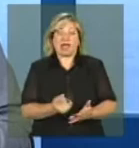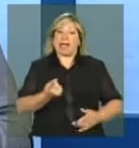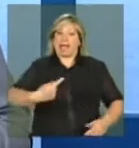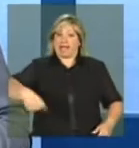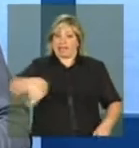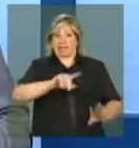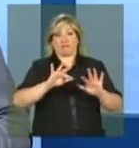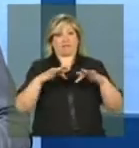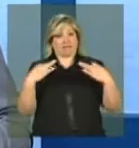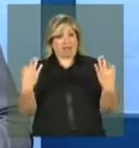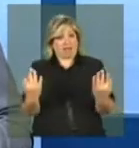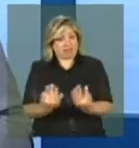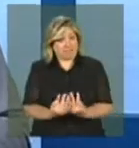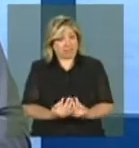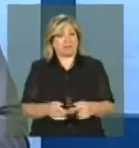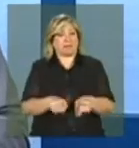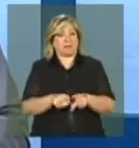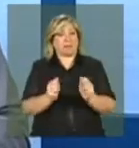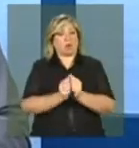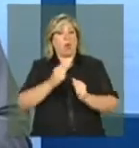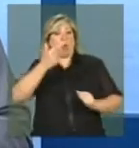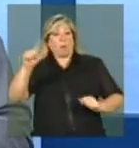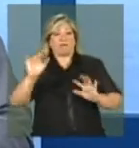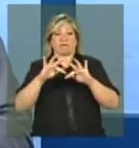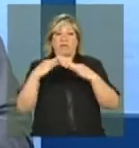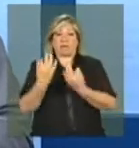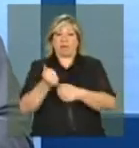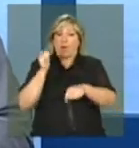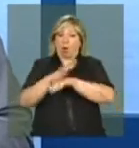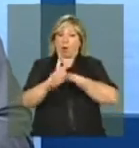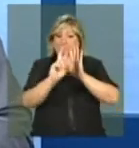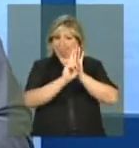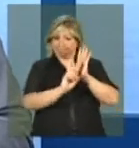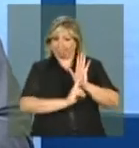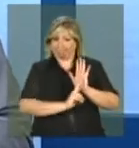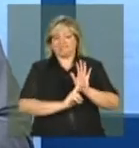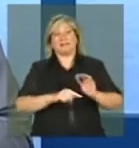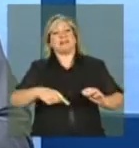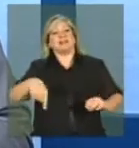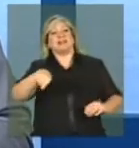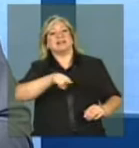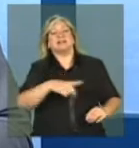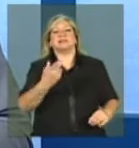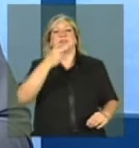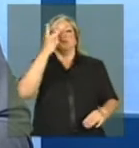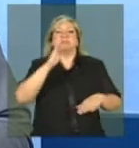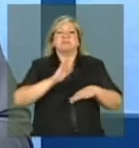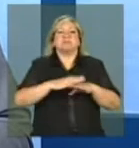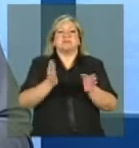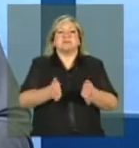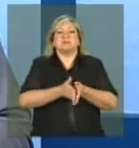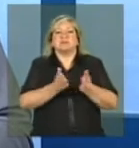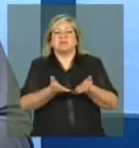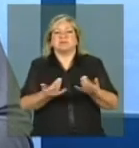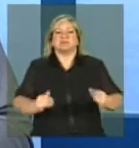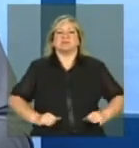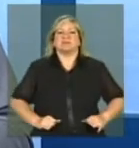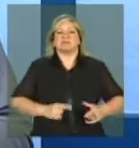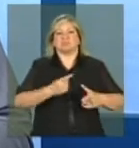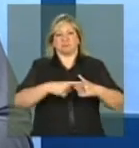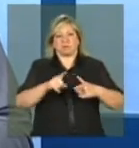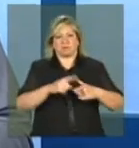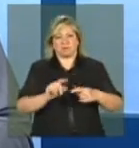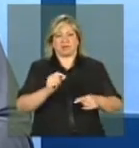famílias em descumprimento, geralmente são o público mais vulnerável entre os beneficiários do programa. Elas são